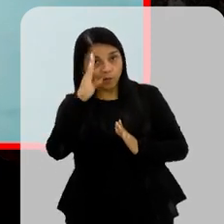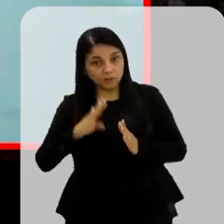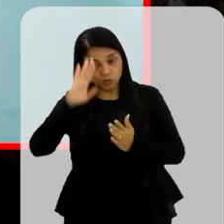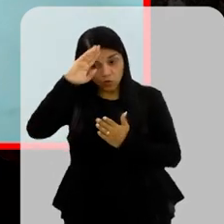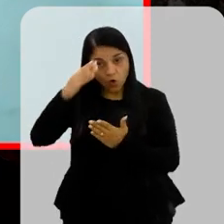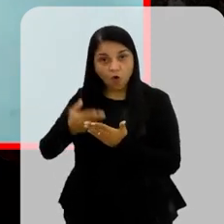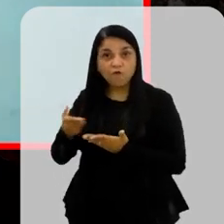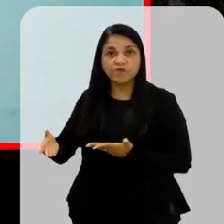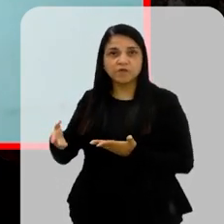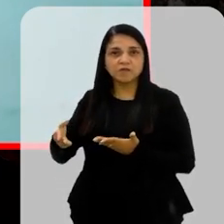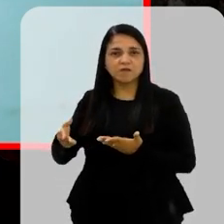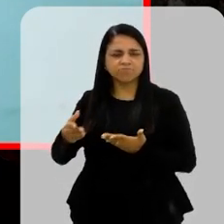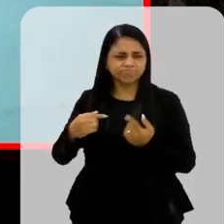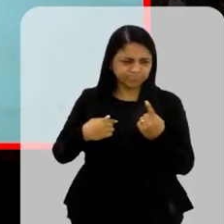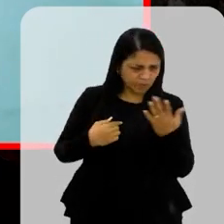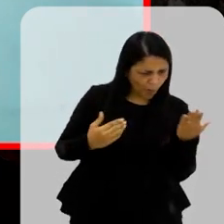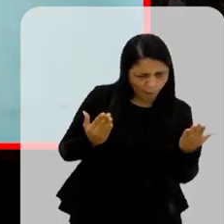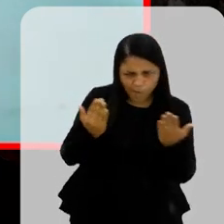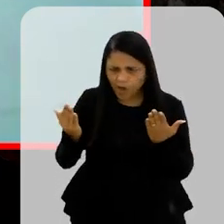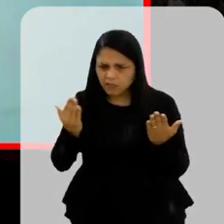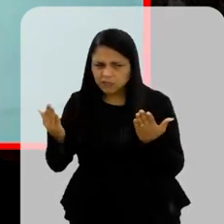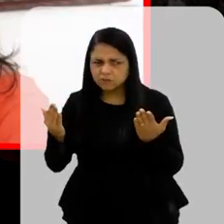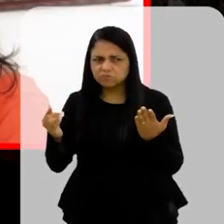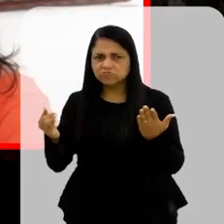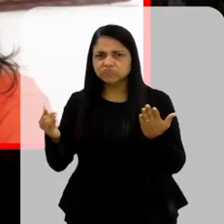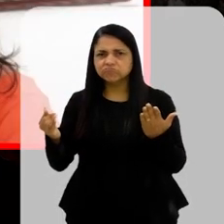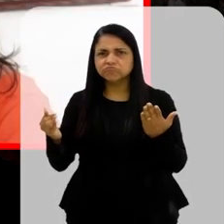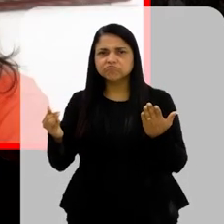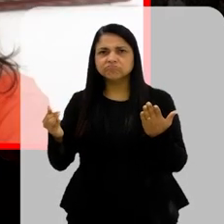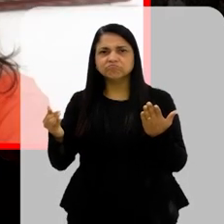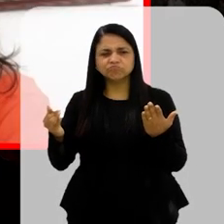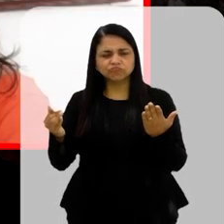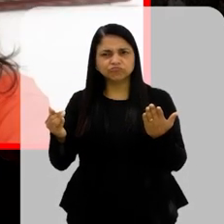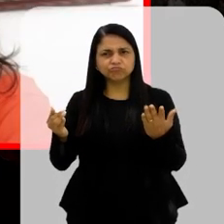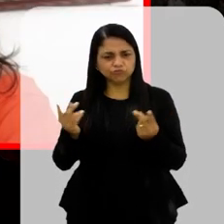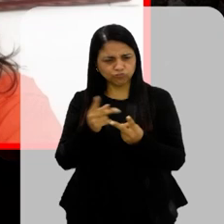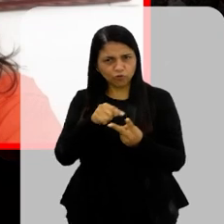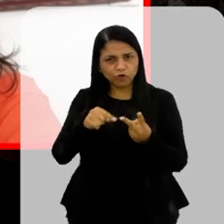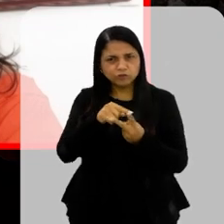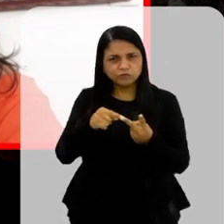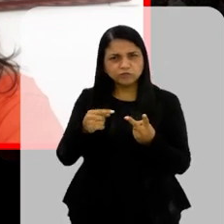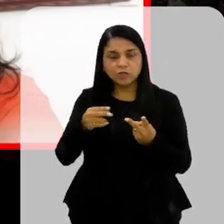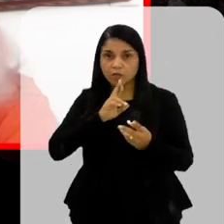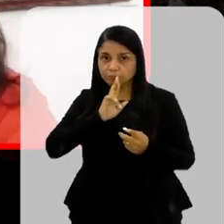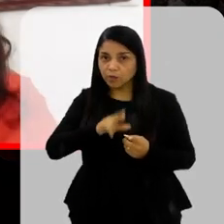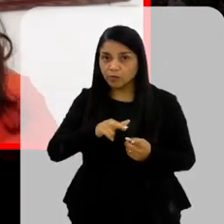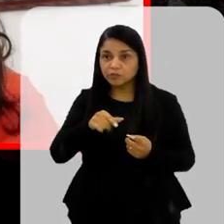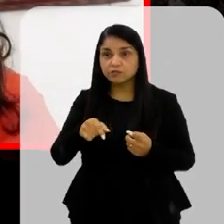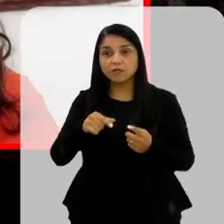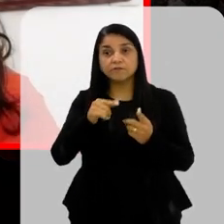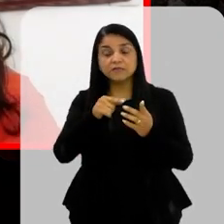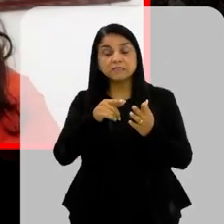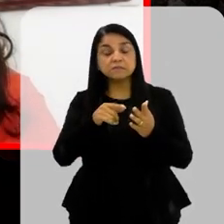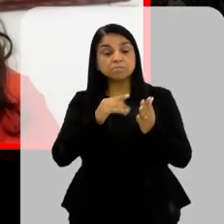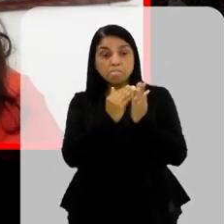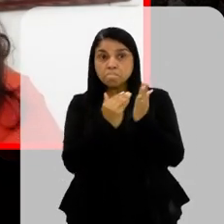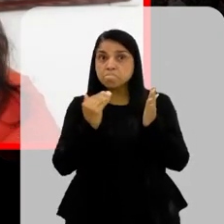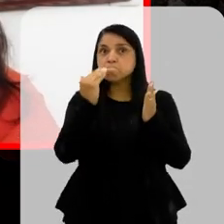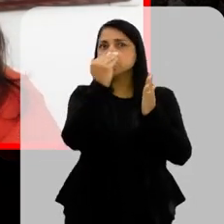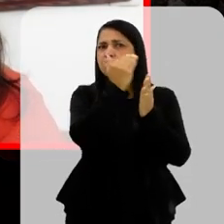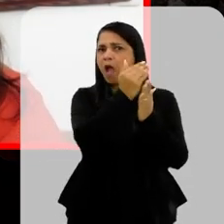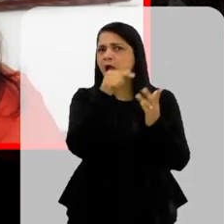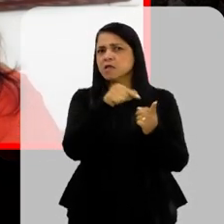Realmente não batia Com o resultado E sempre os resultados São para mais A gente tem recebido